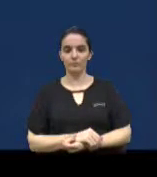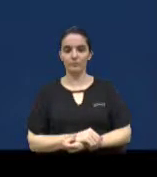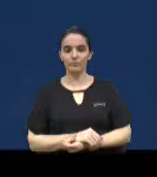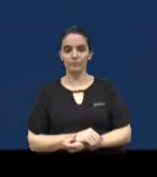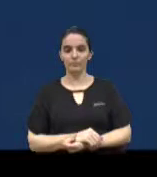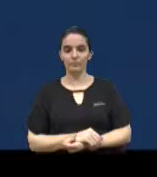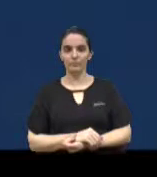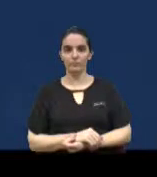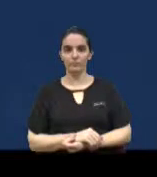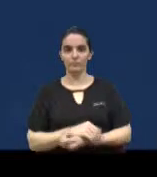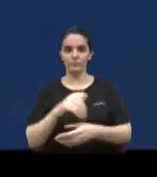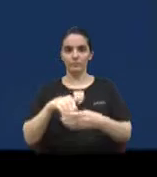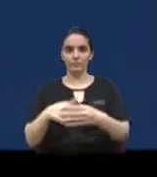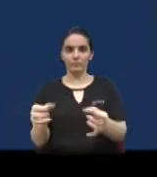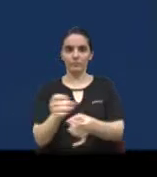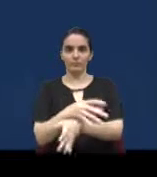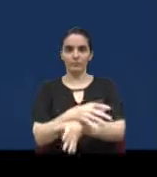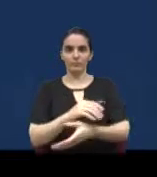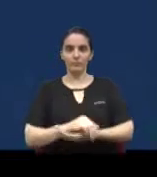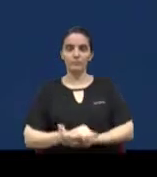Está encerrada a votação.